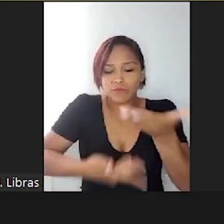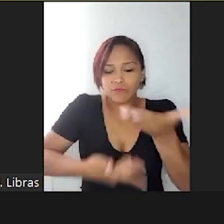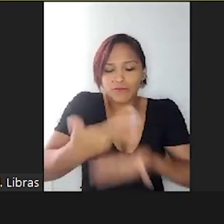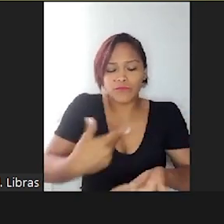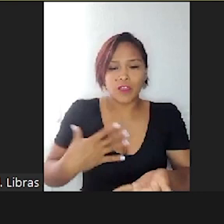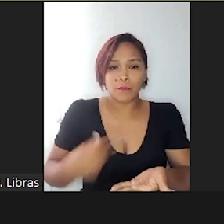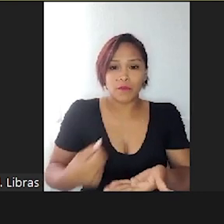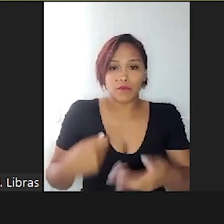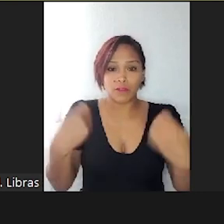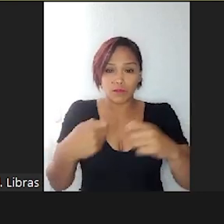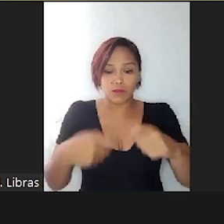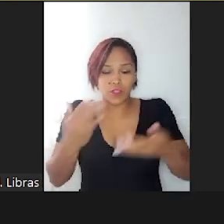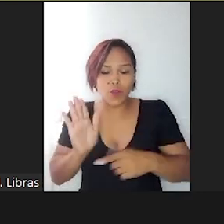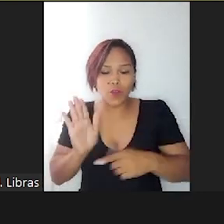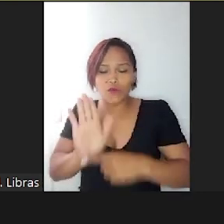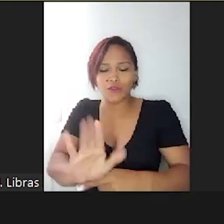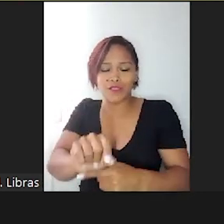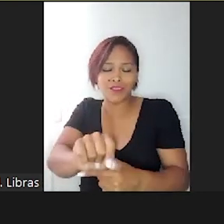precisa.